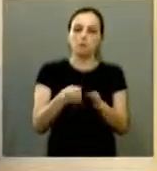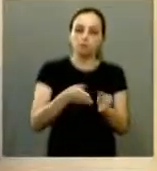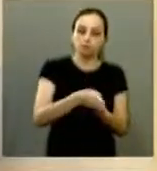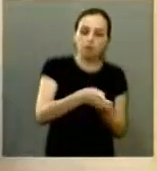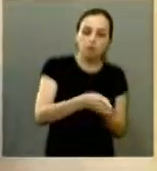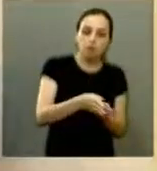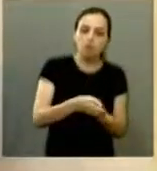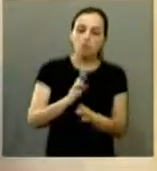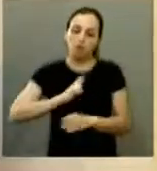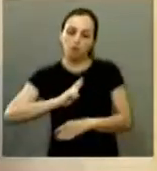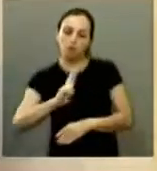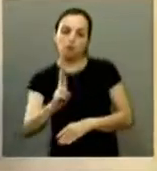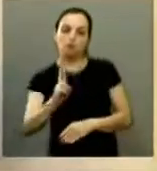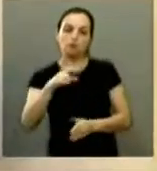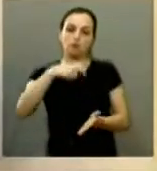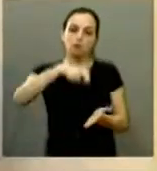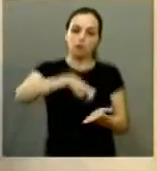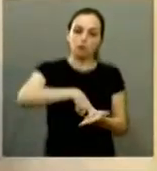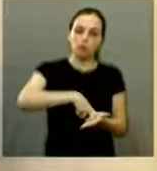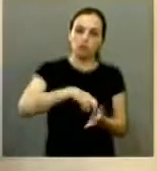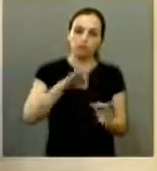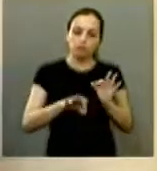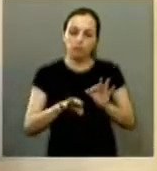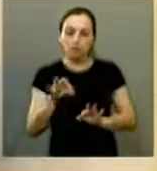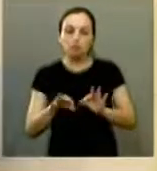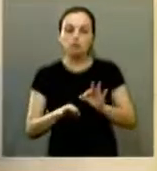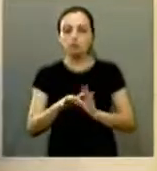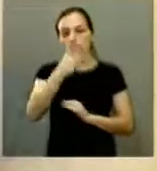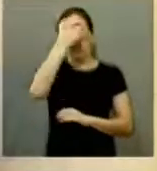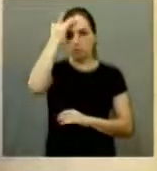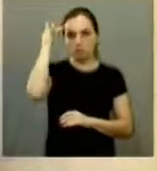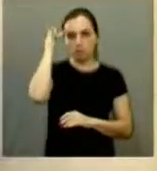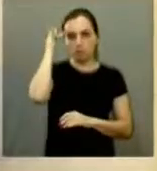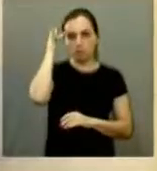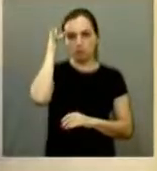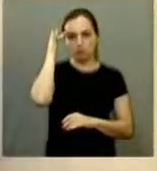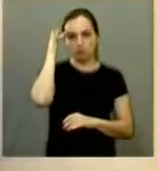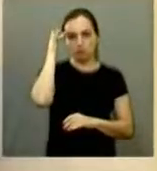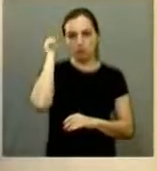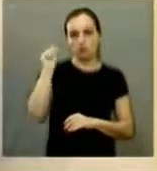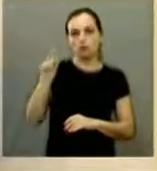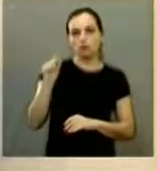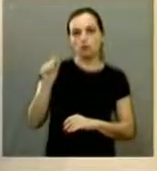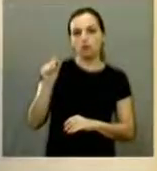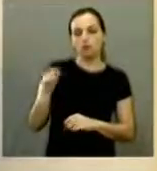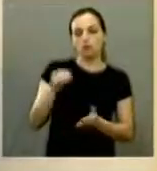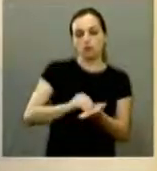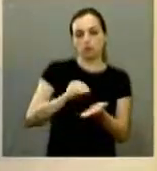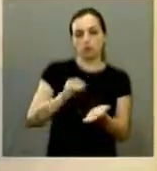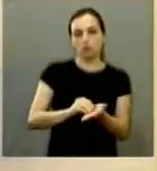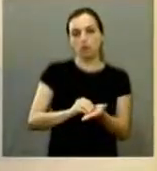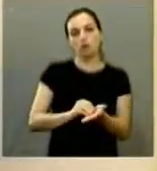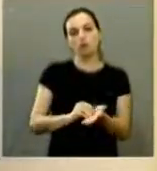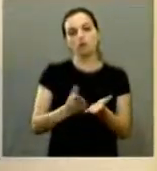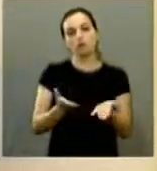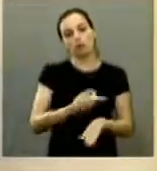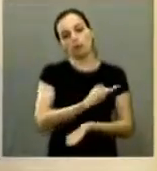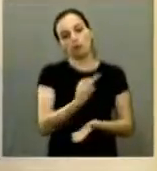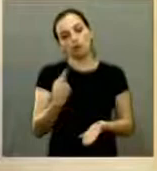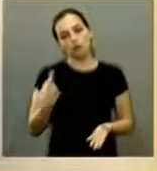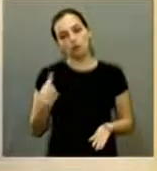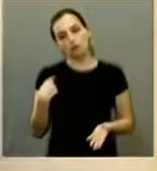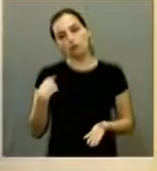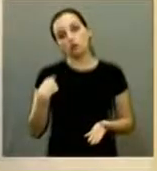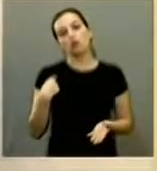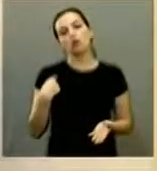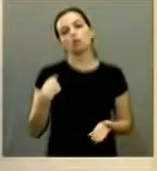da representação criminal dessas pessoas quando identificadas e isso ainda está deixando a desejar mas eu acho que a gente tem toda a